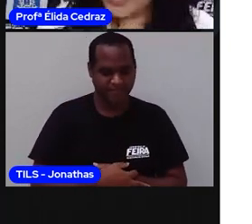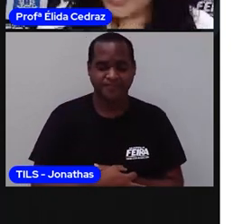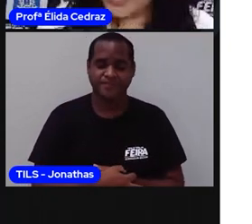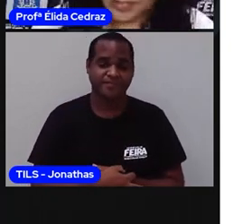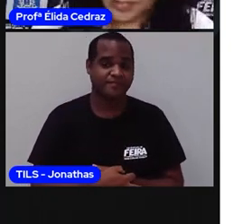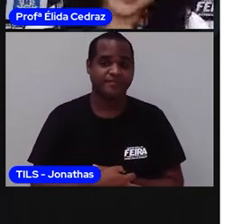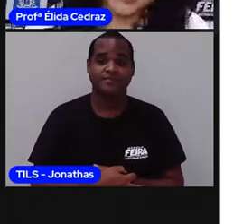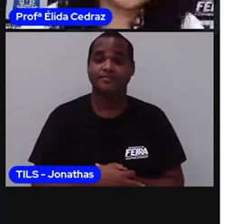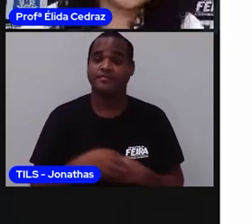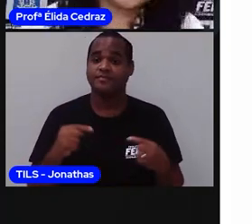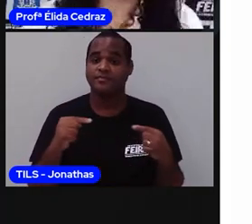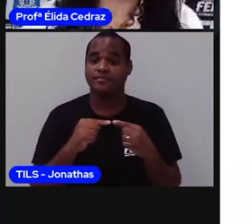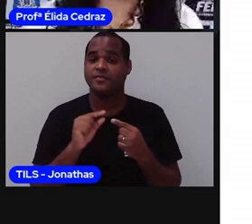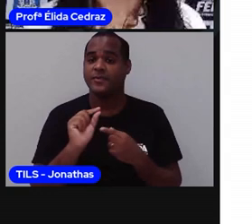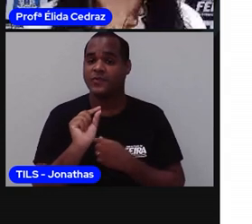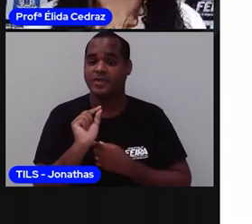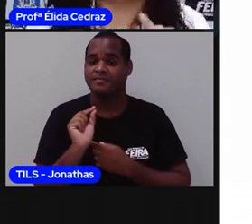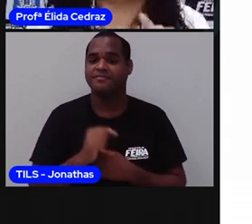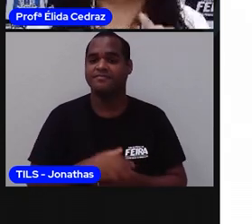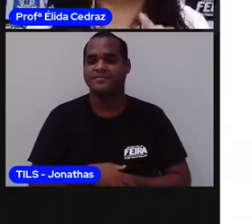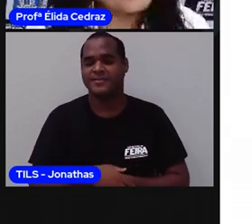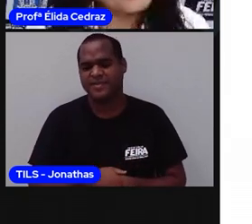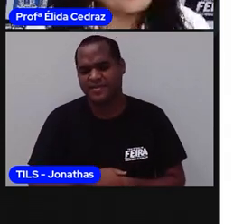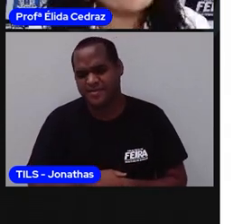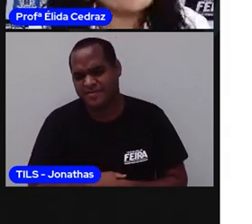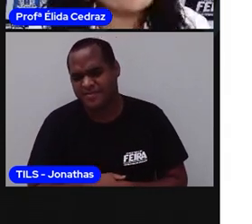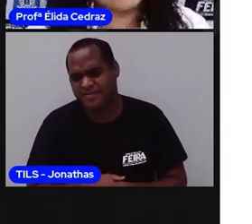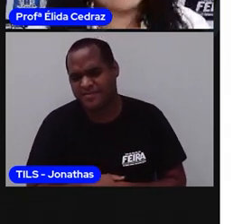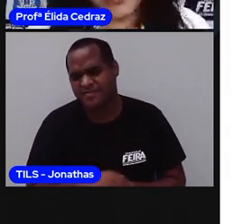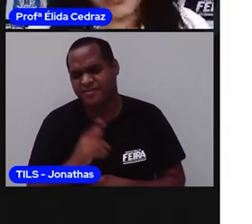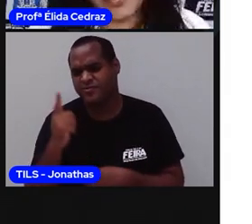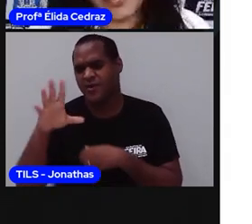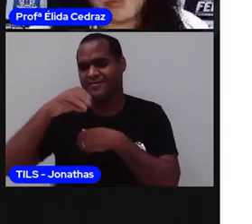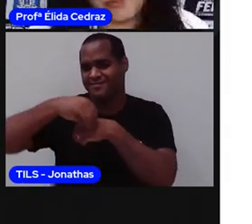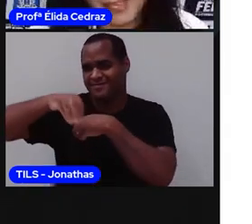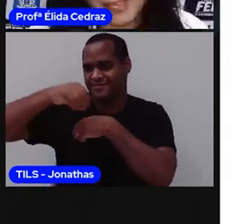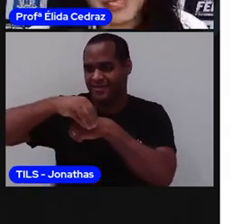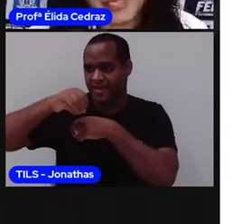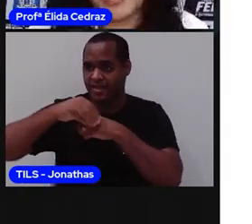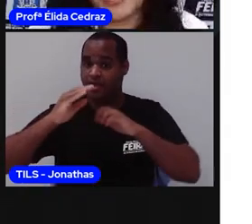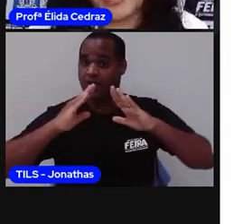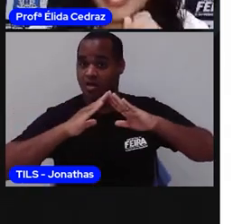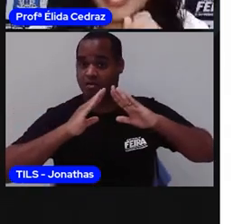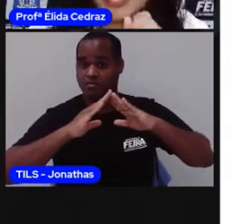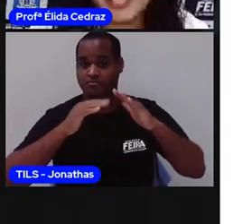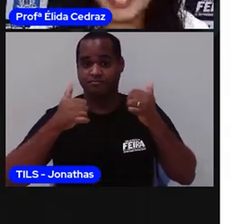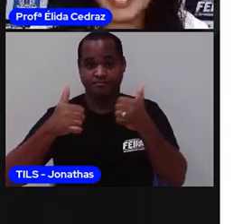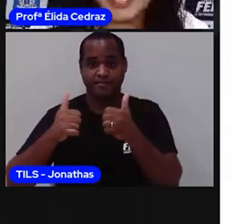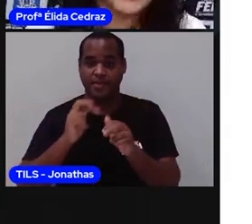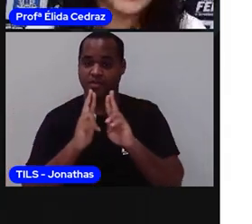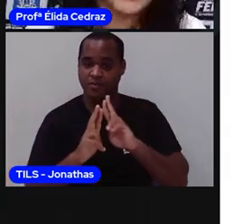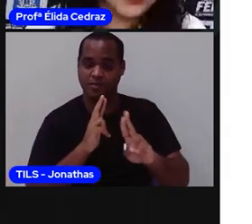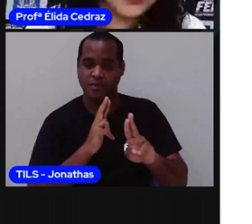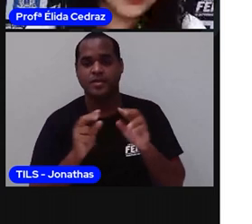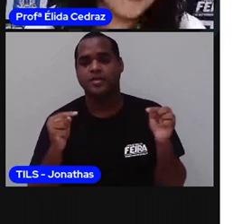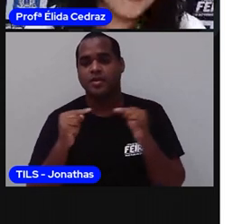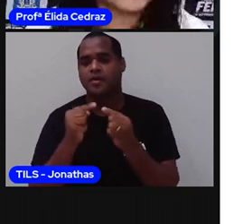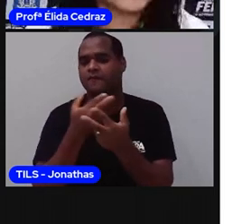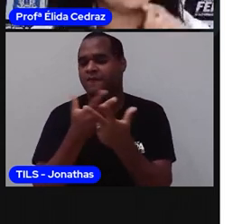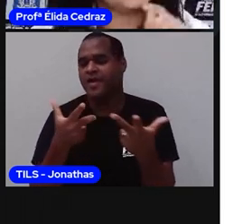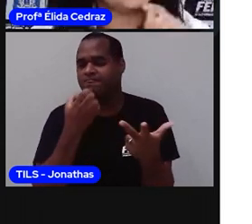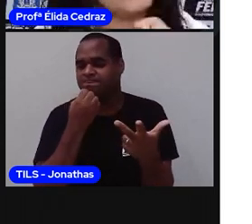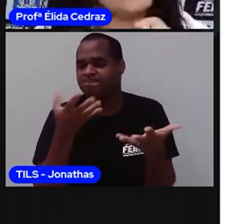Então, isso aí. De olho nas orientações que vão para casa. Faça sua tarefinha com muito